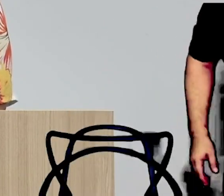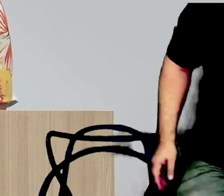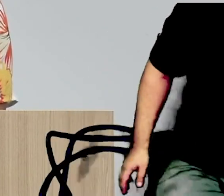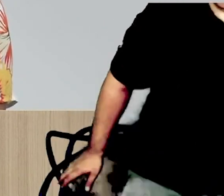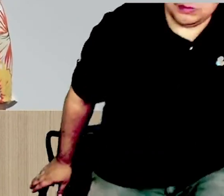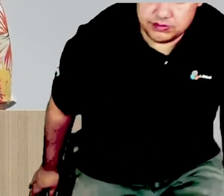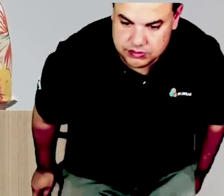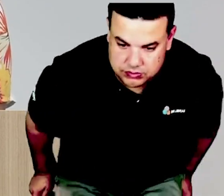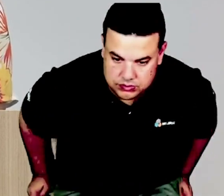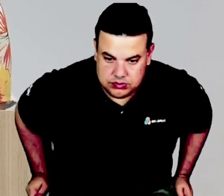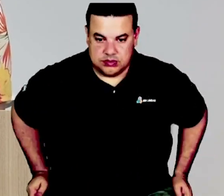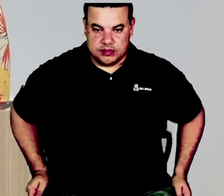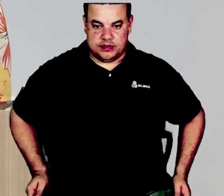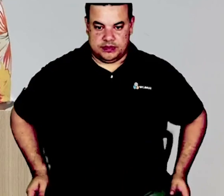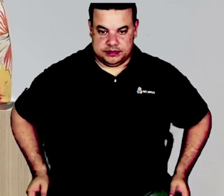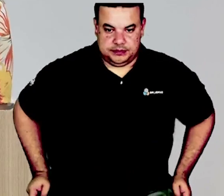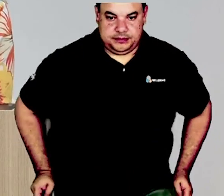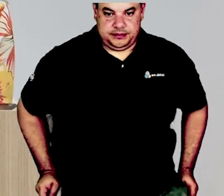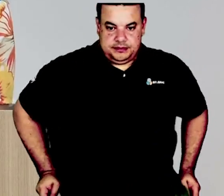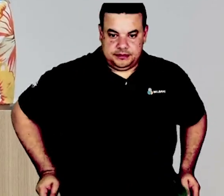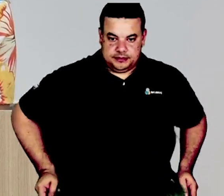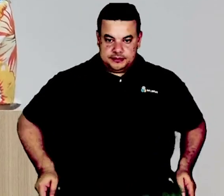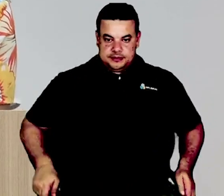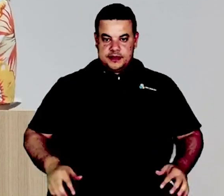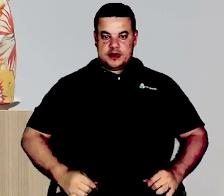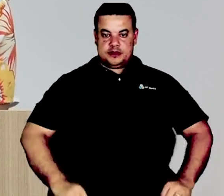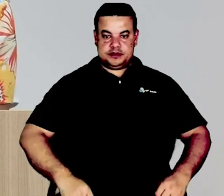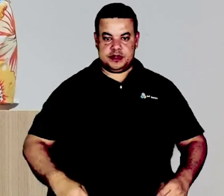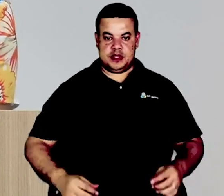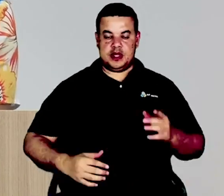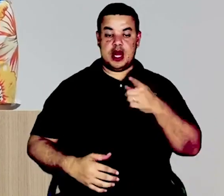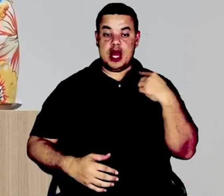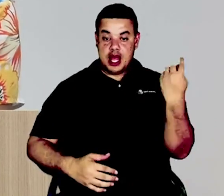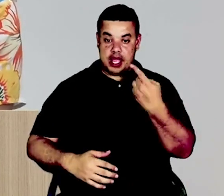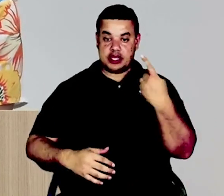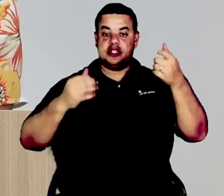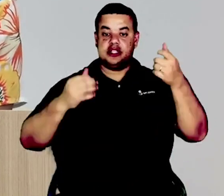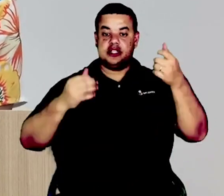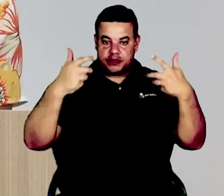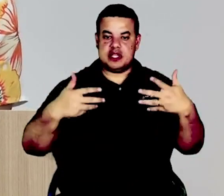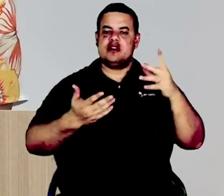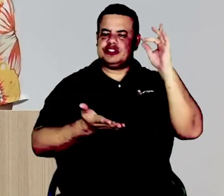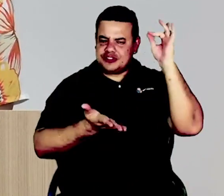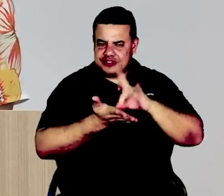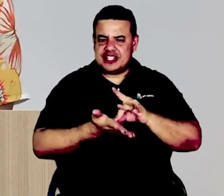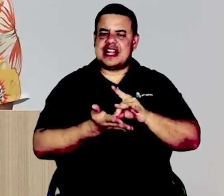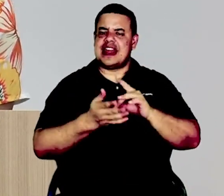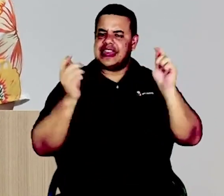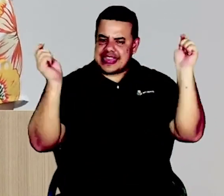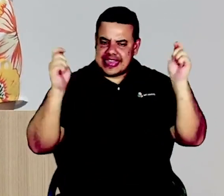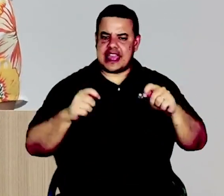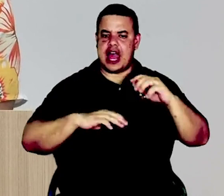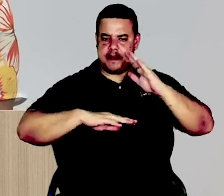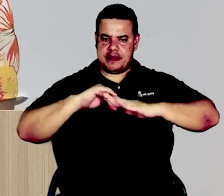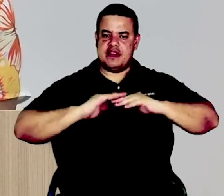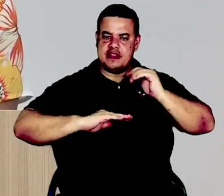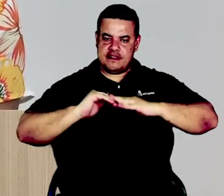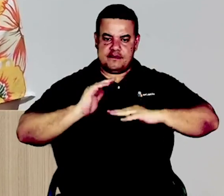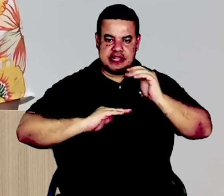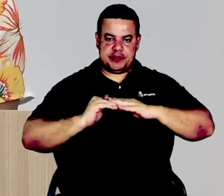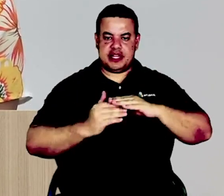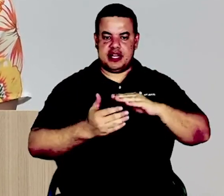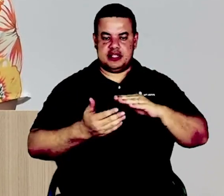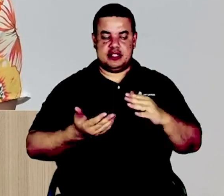coloca o que é realmente de verdade, o é possível fazer. Nós temos muitas reclamações da questão do